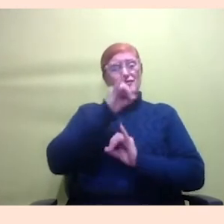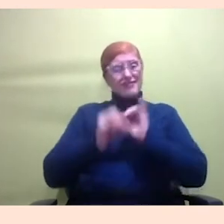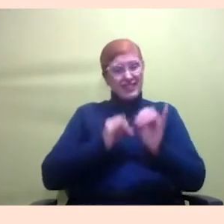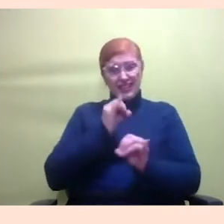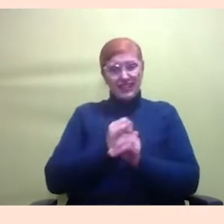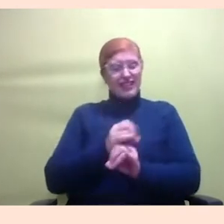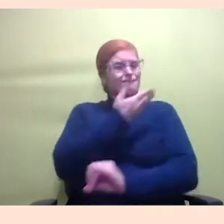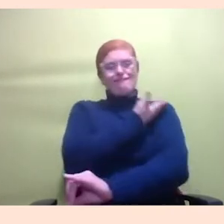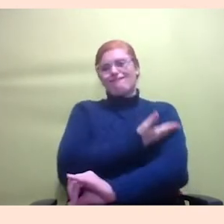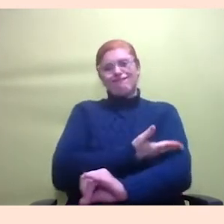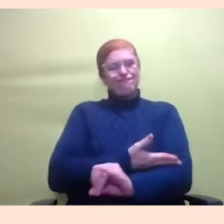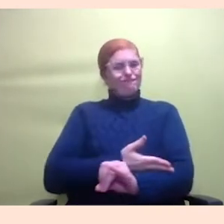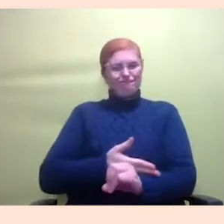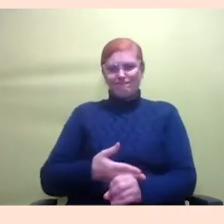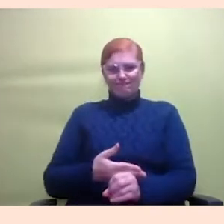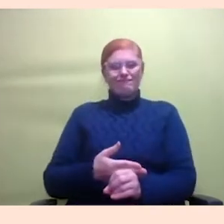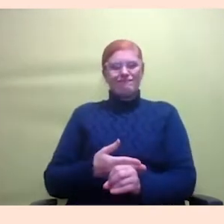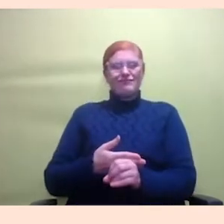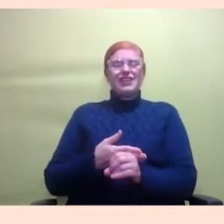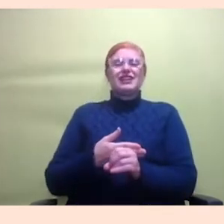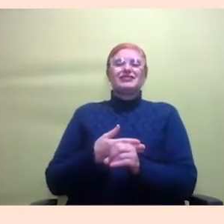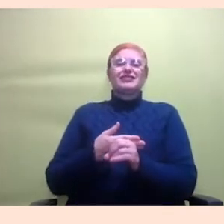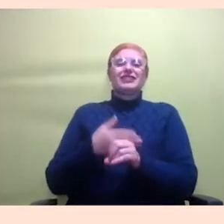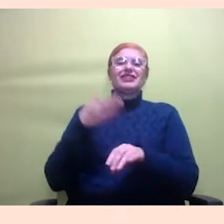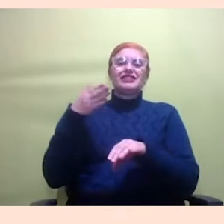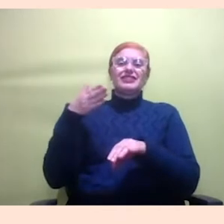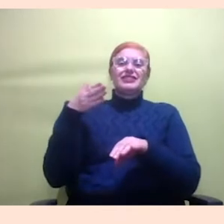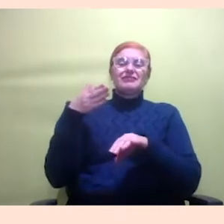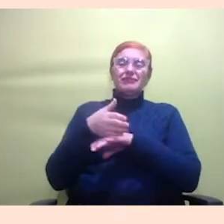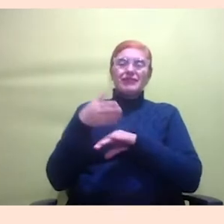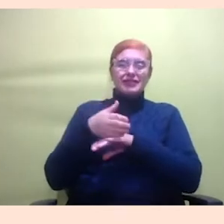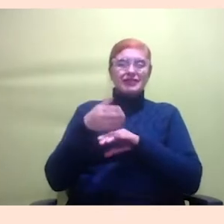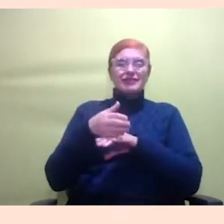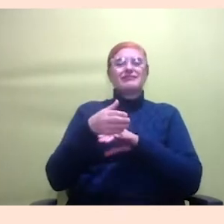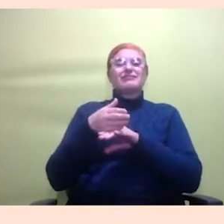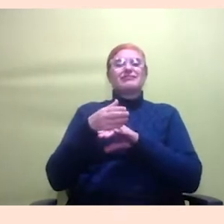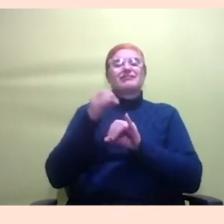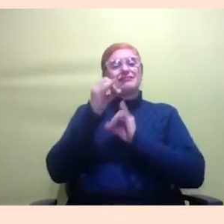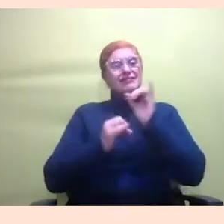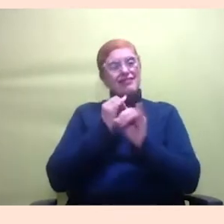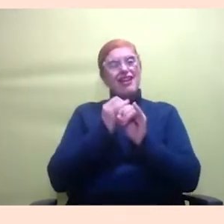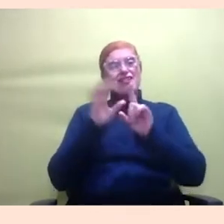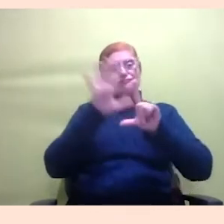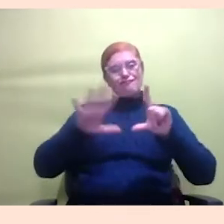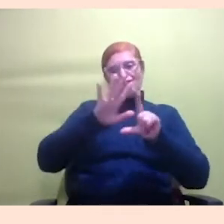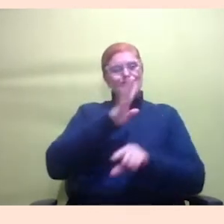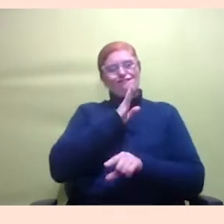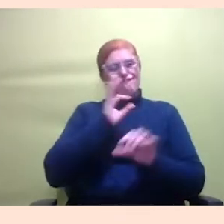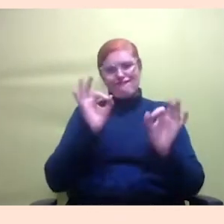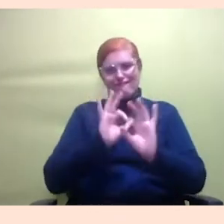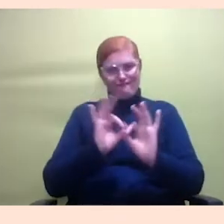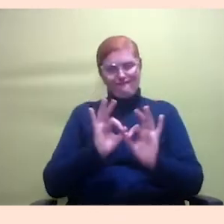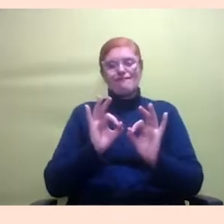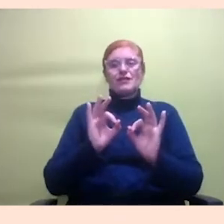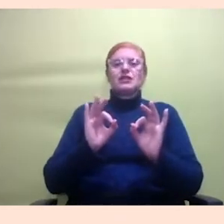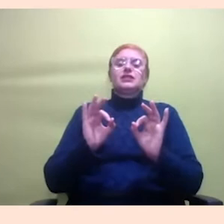percorrer tantos caminhos dentro da plataforma. Recentemente, a gente fez também uma pesquisa sobre o uso